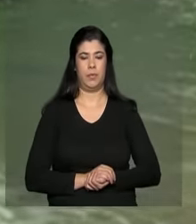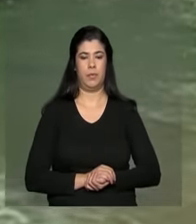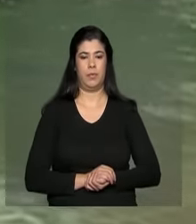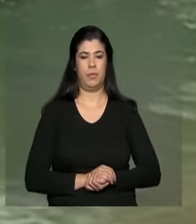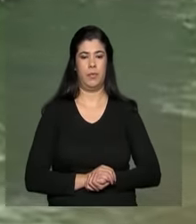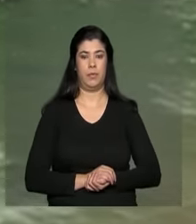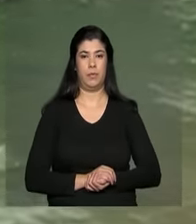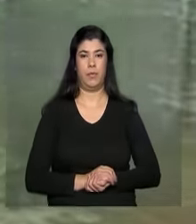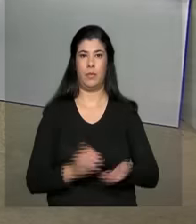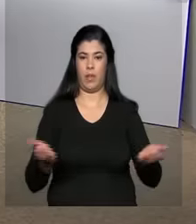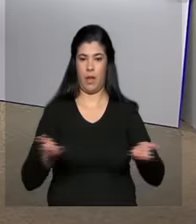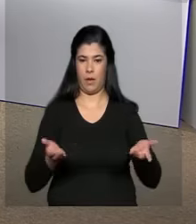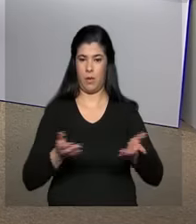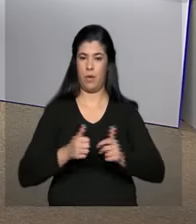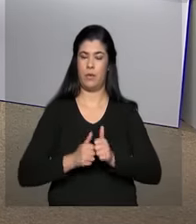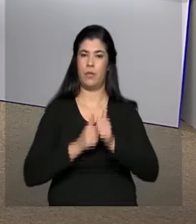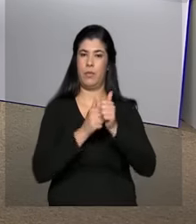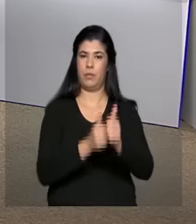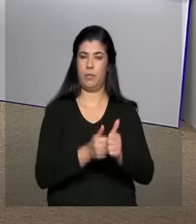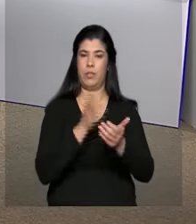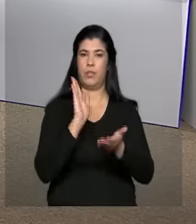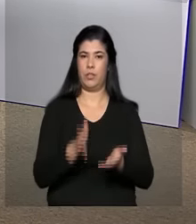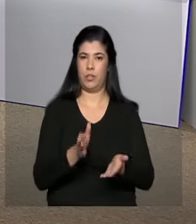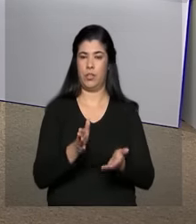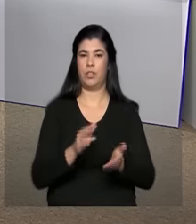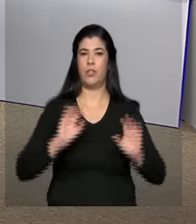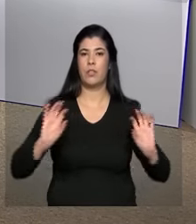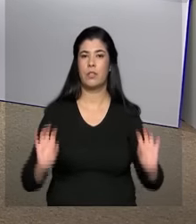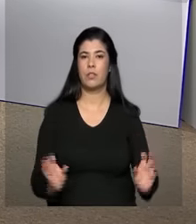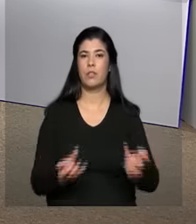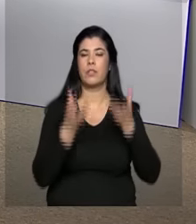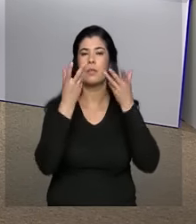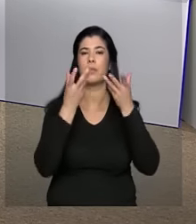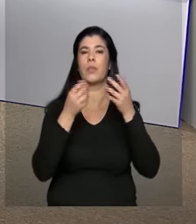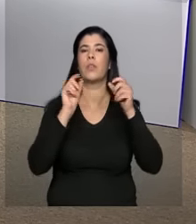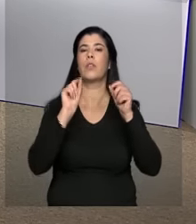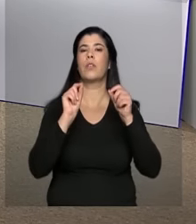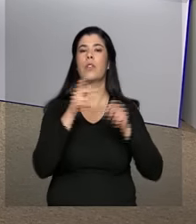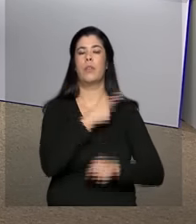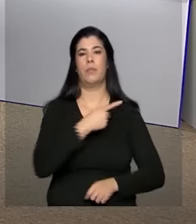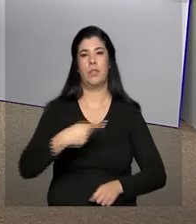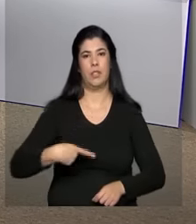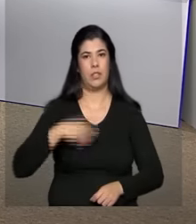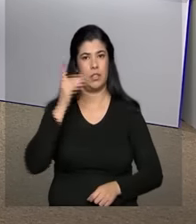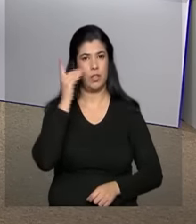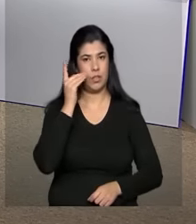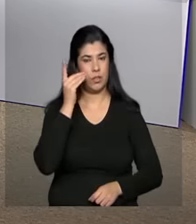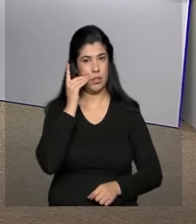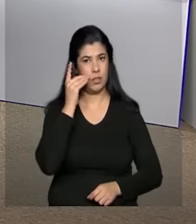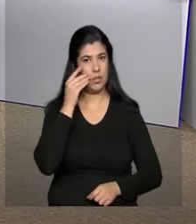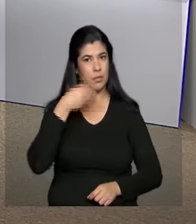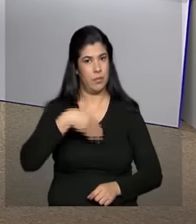Então, vamos agora acompanhar imagens da cerimônia em que a presidenta Dilma Rousseff